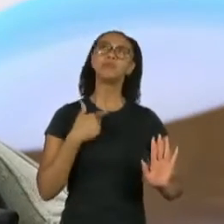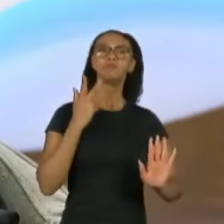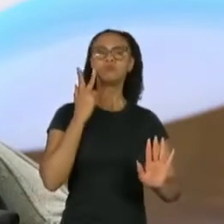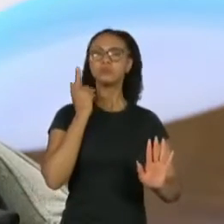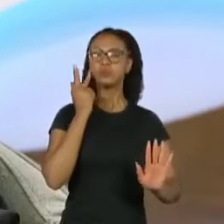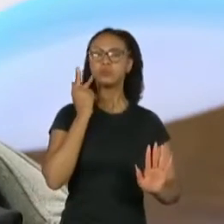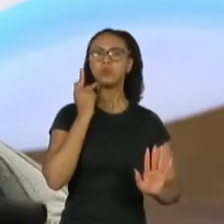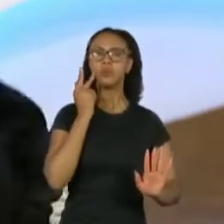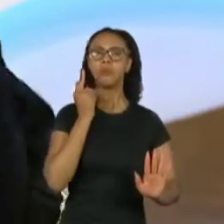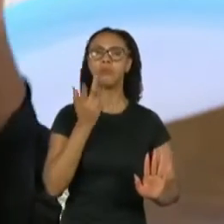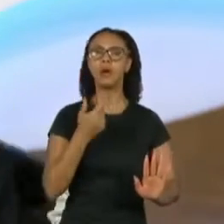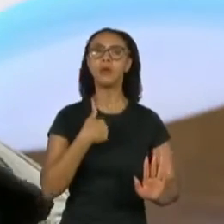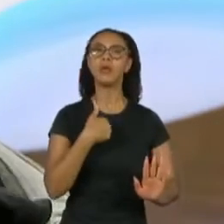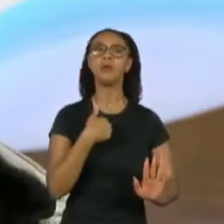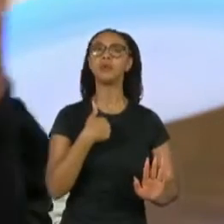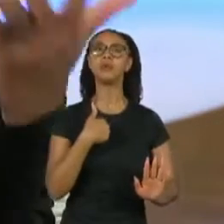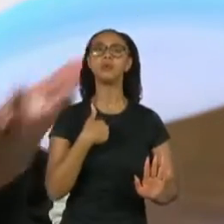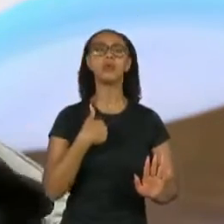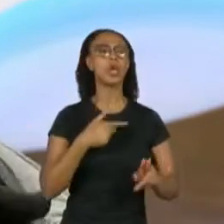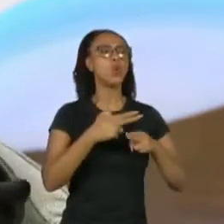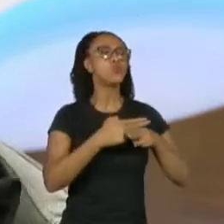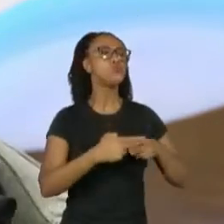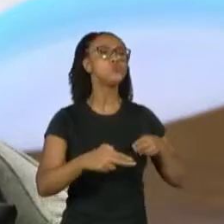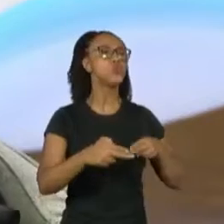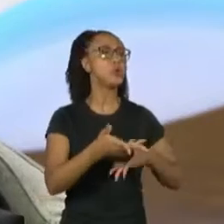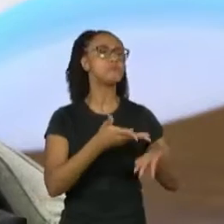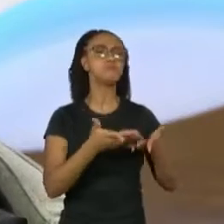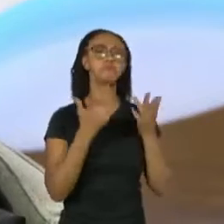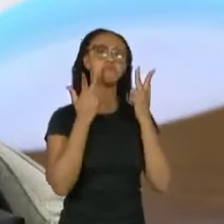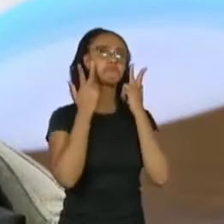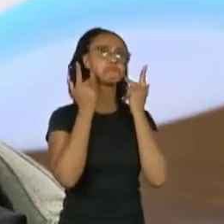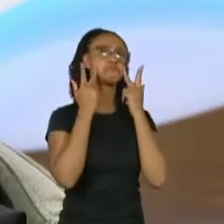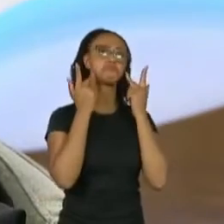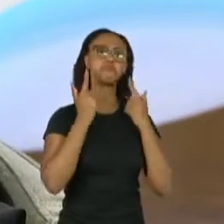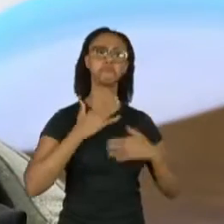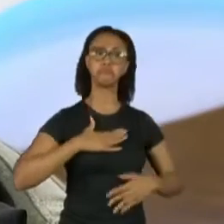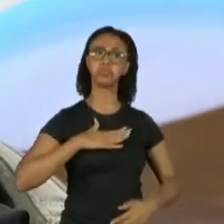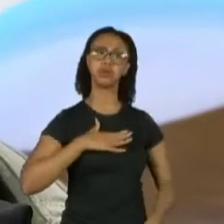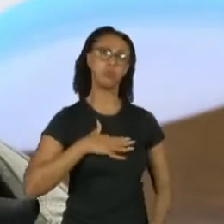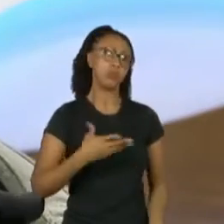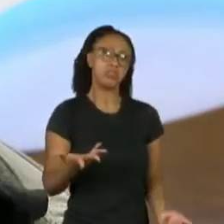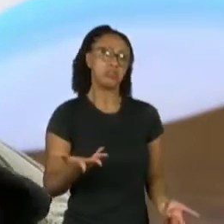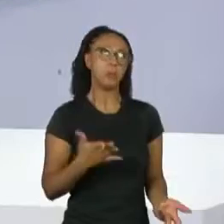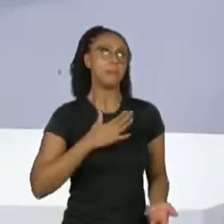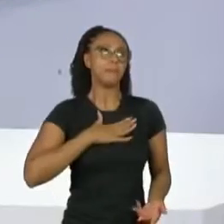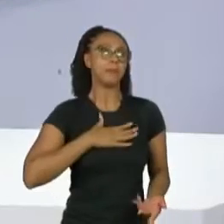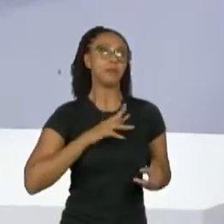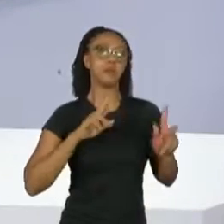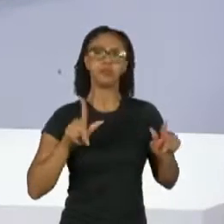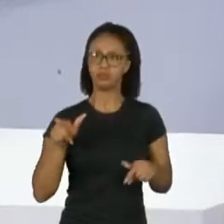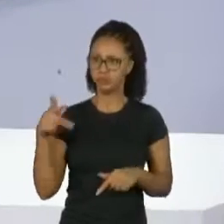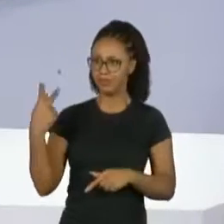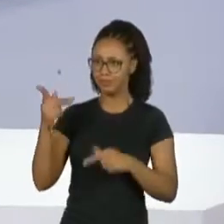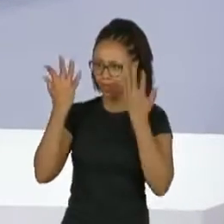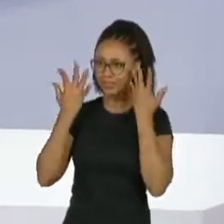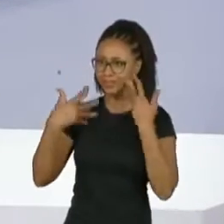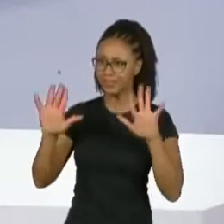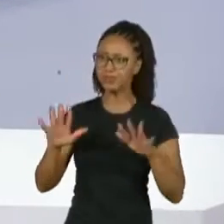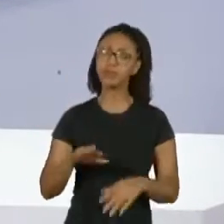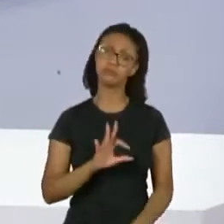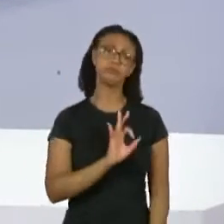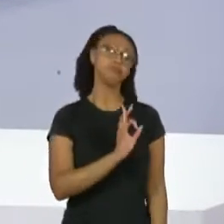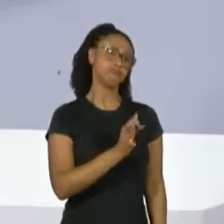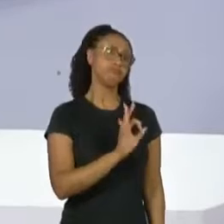relação com a nudez muito tranquila, então... Você falou que você tem relação natural, né? É,